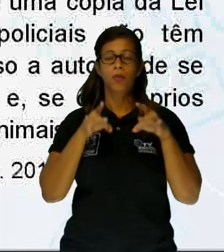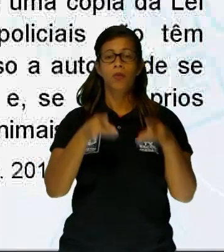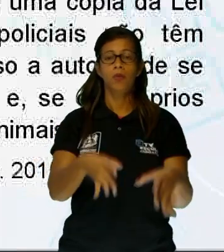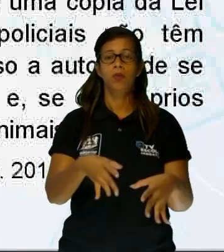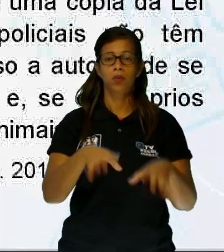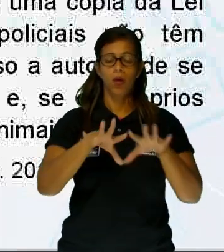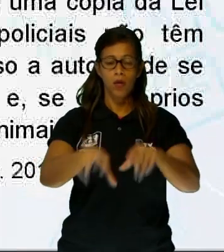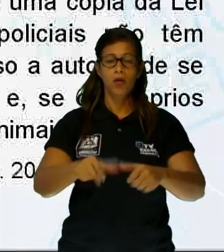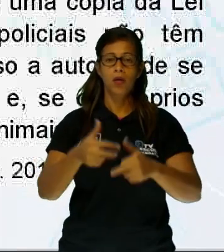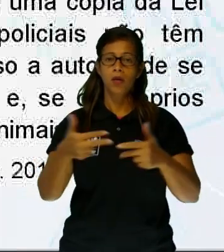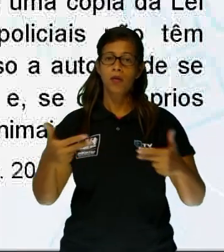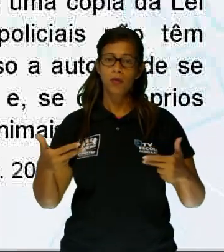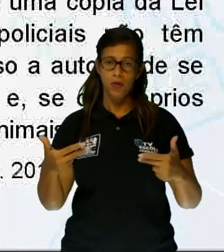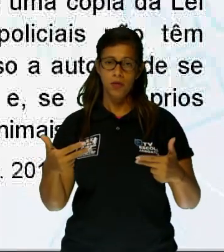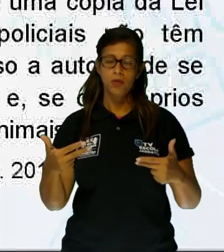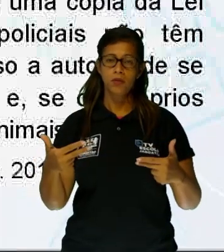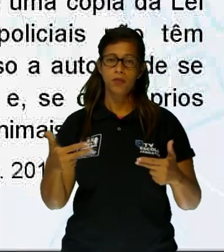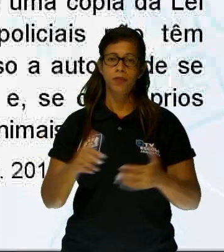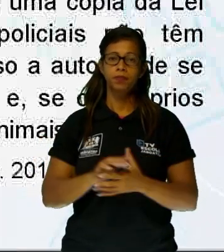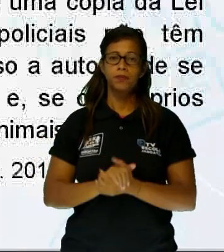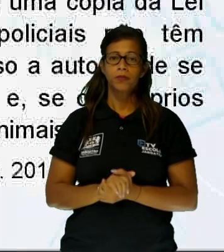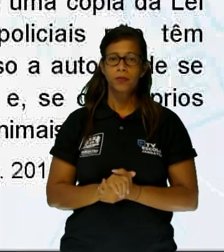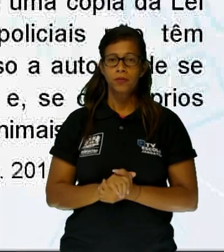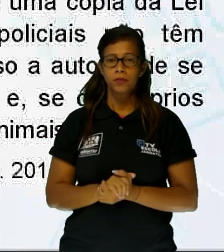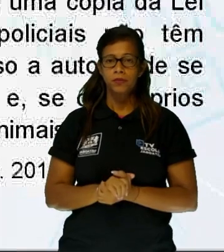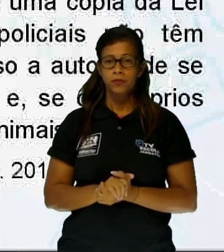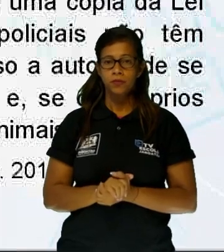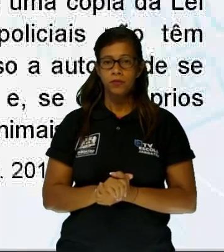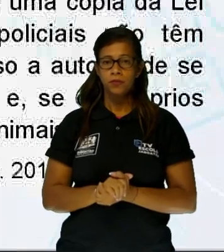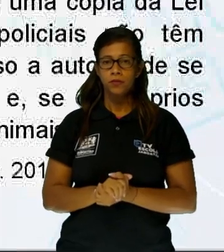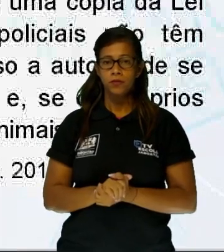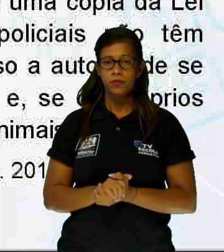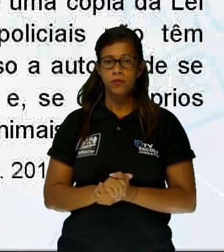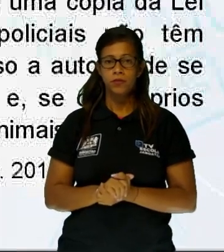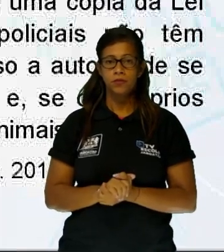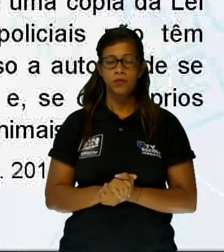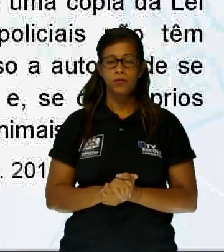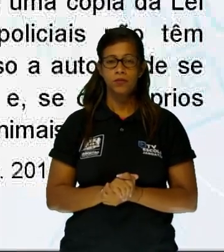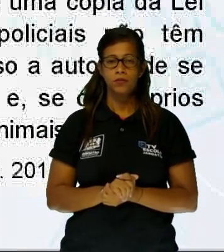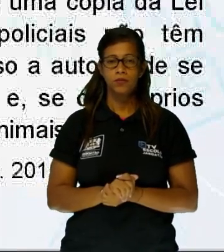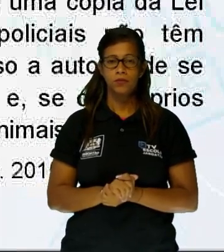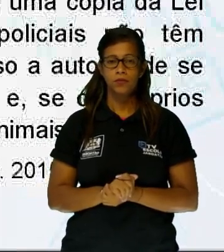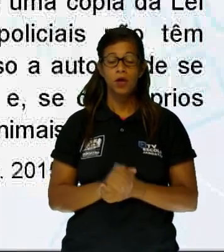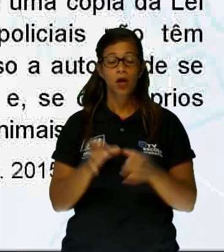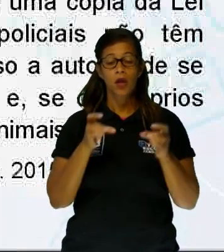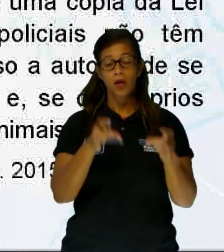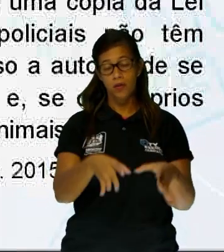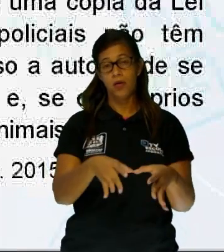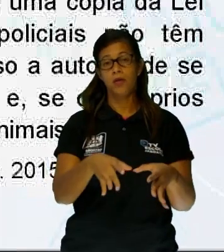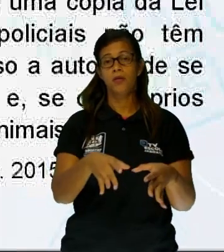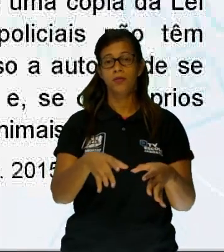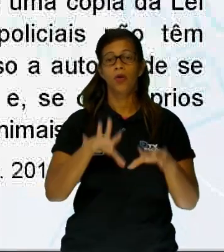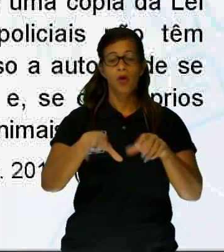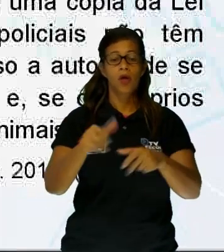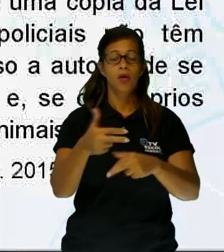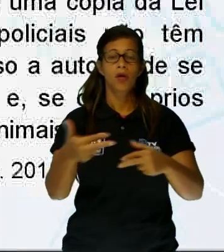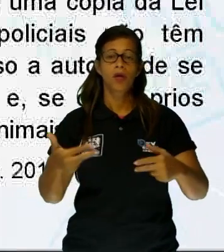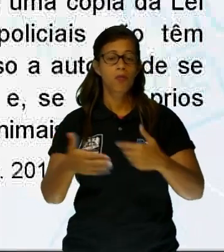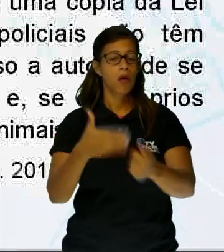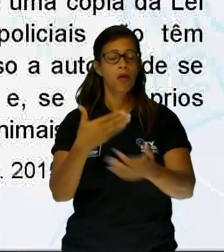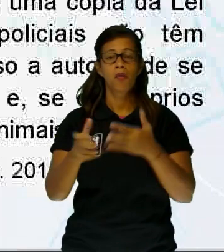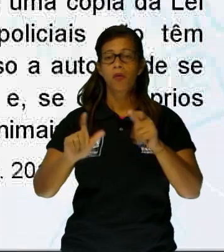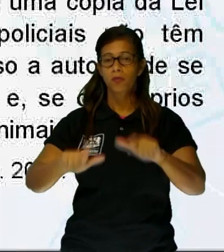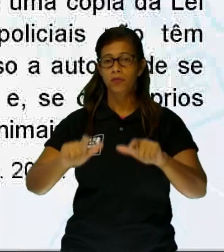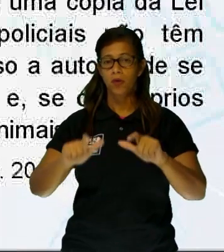aqueles que introduzem ou deixarem animais em propriedade alheia, sem consentimento de